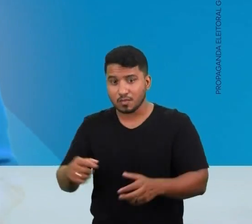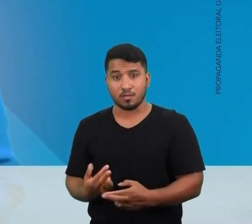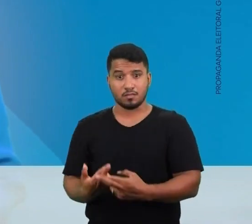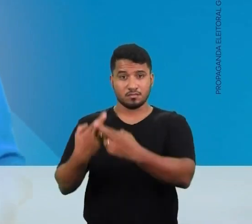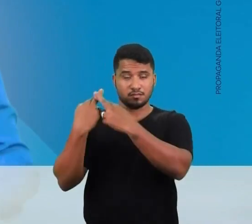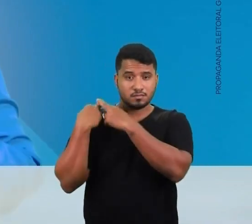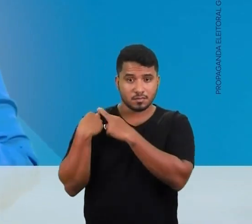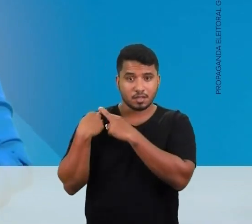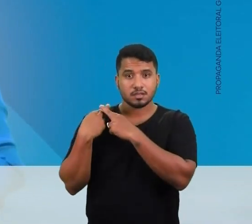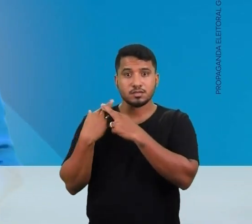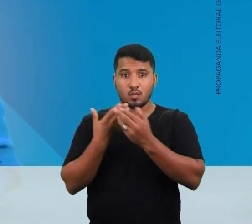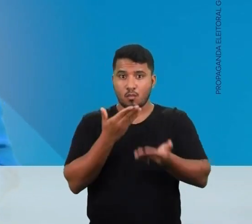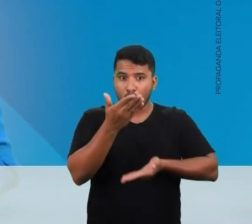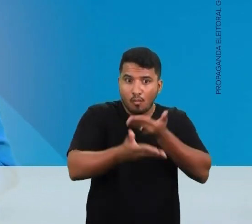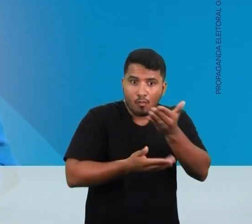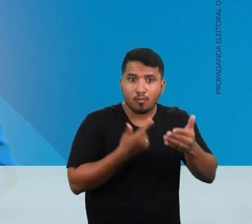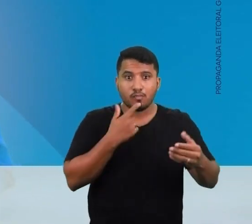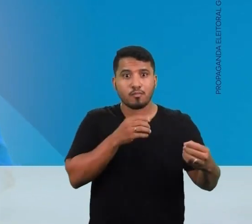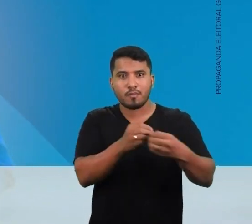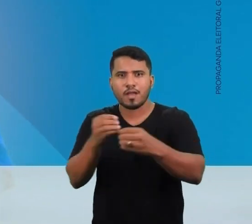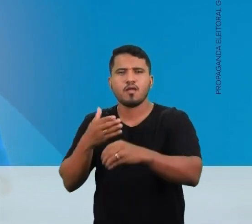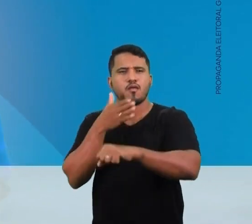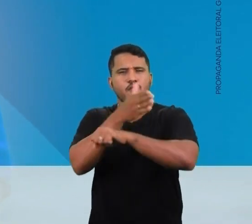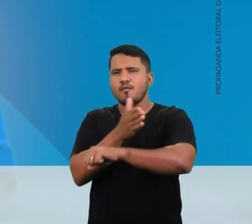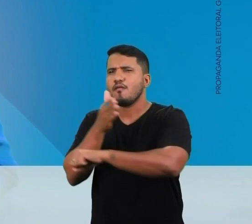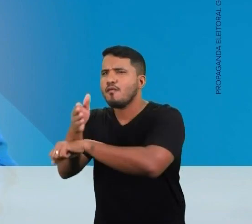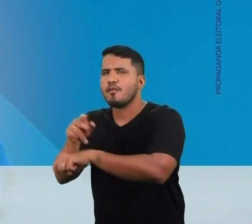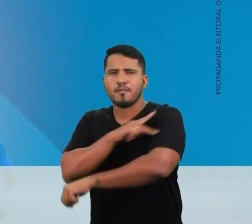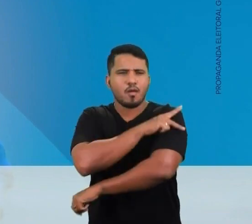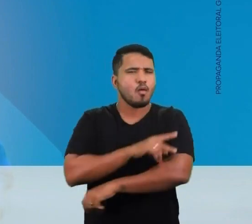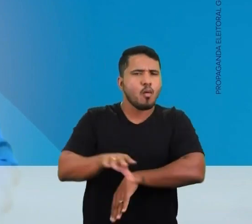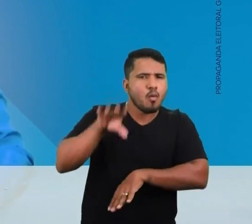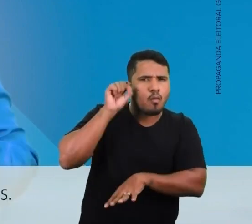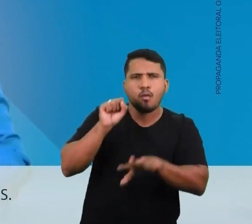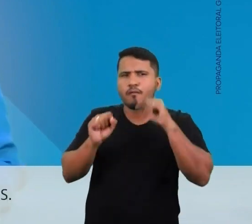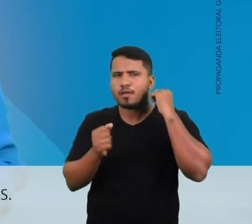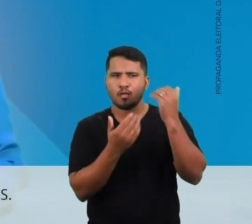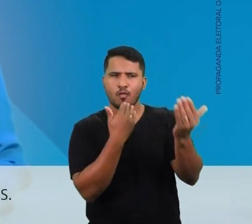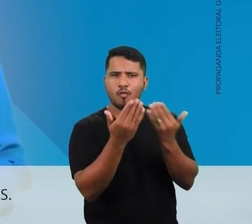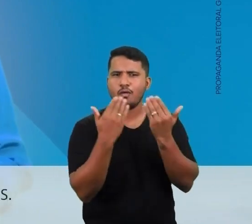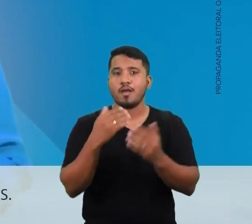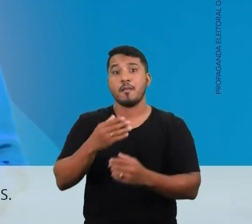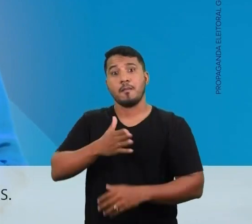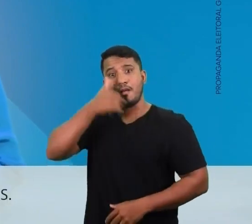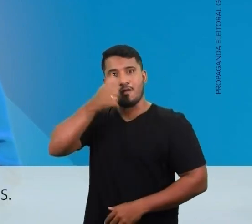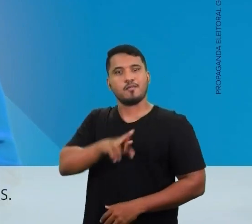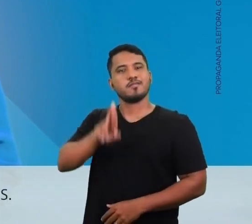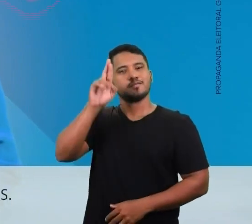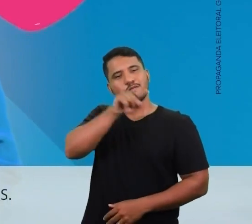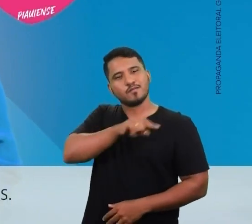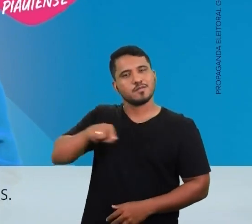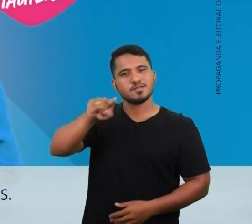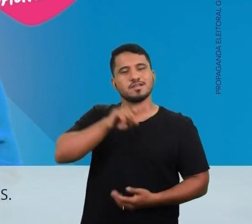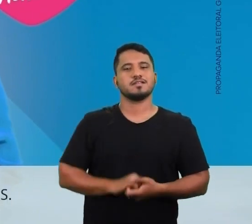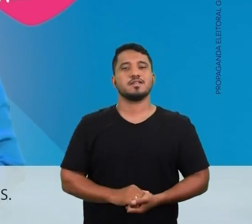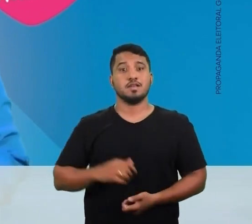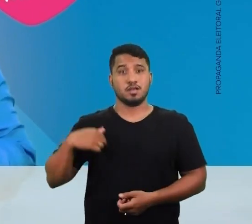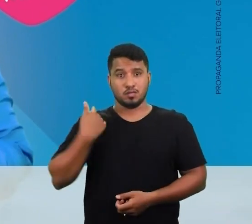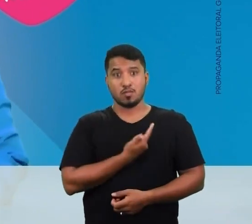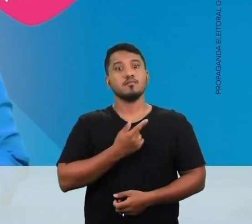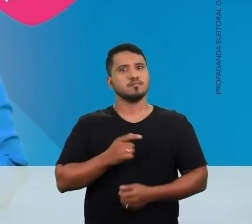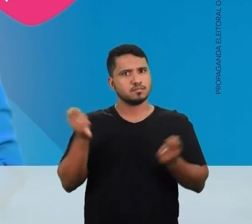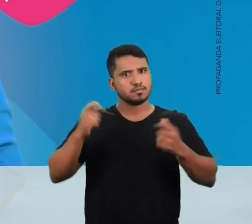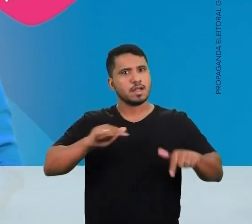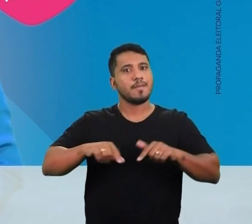de cada um. Com responsabilidade e atenção ao próximo, ando por todo o Piauí, ouvindo e conversando para melhor representados.